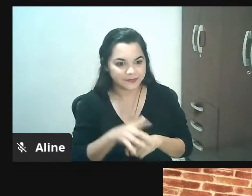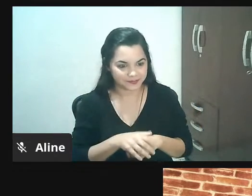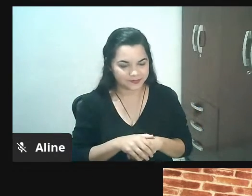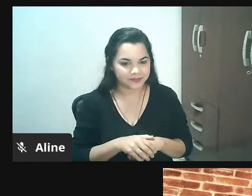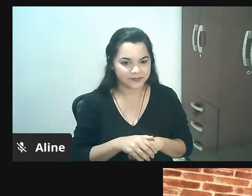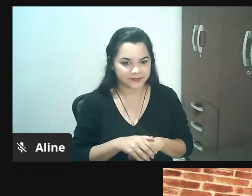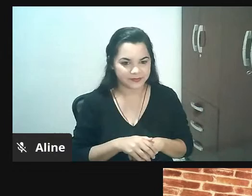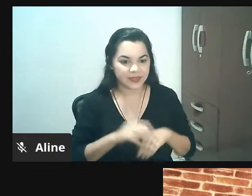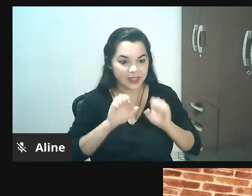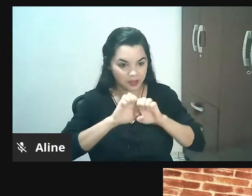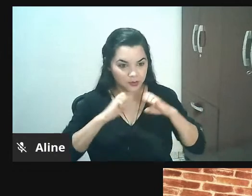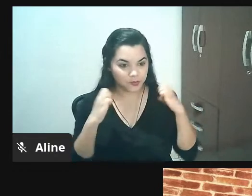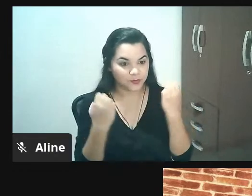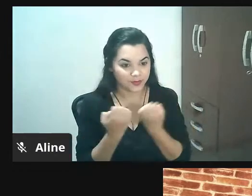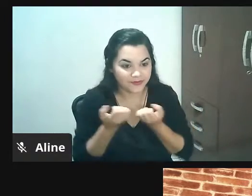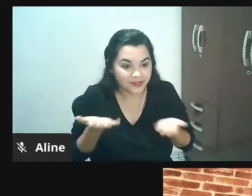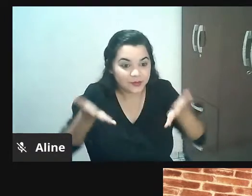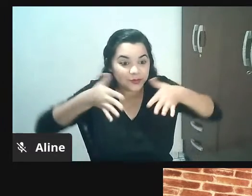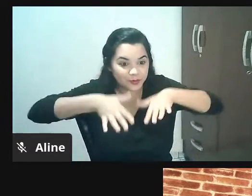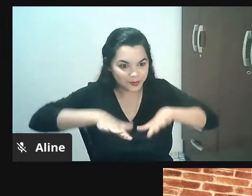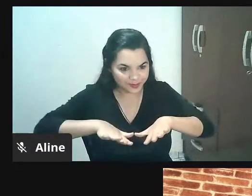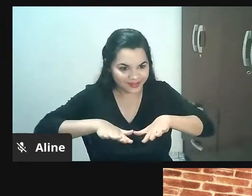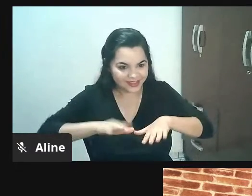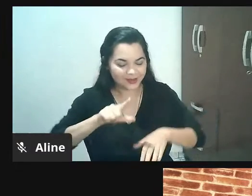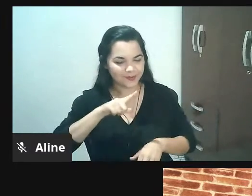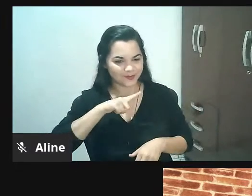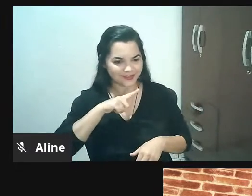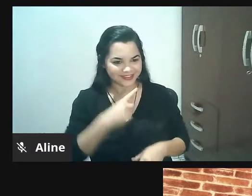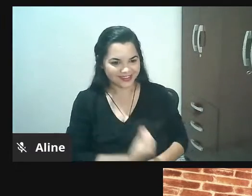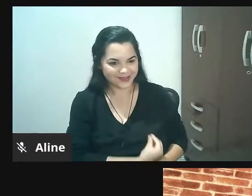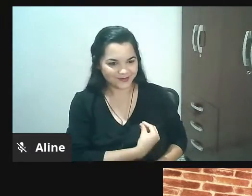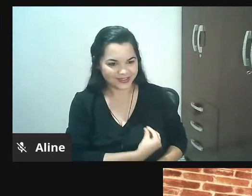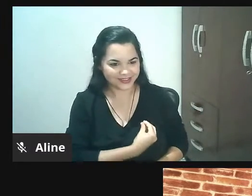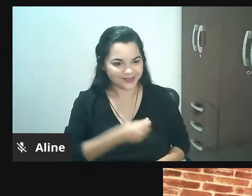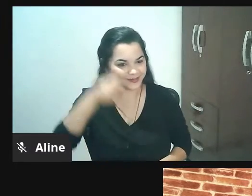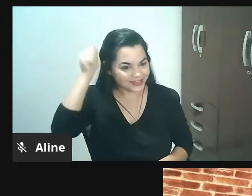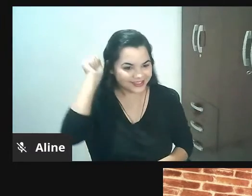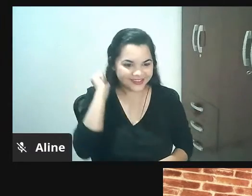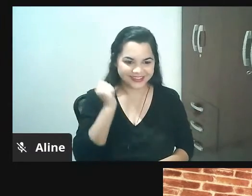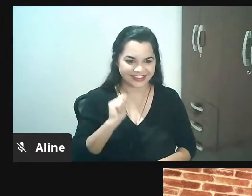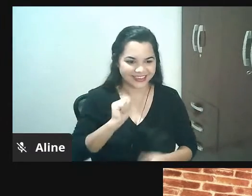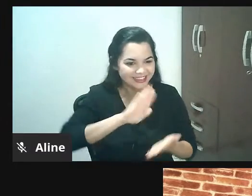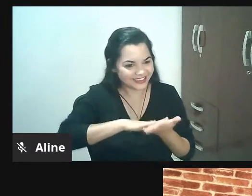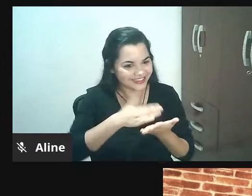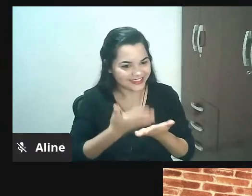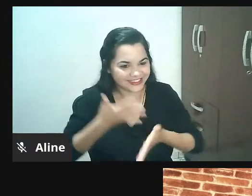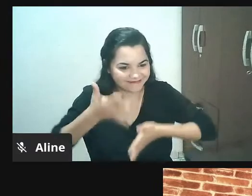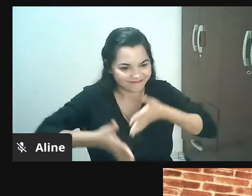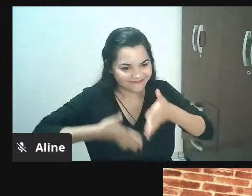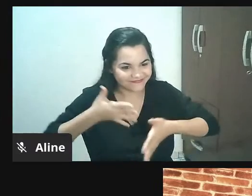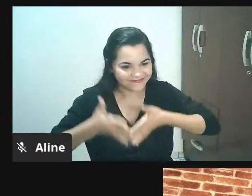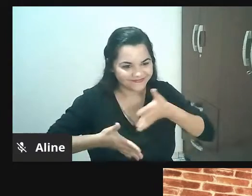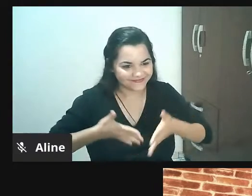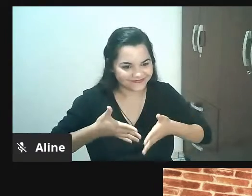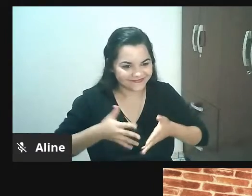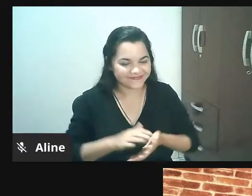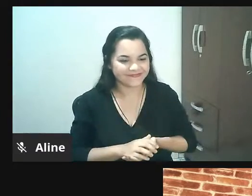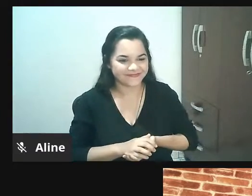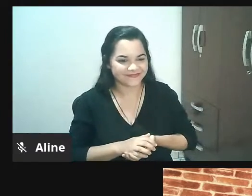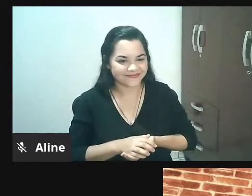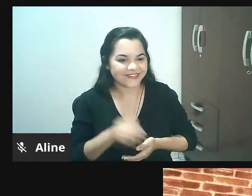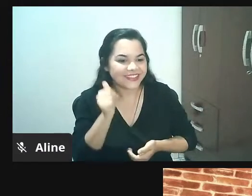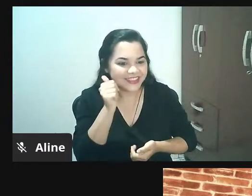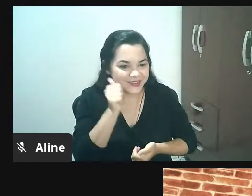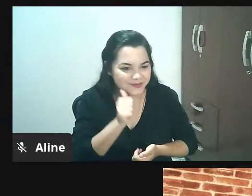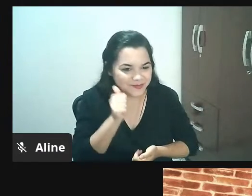evento é inclusivo e temos a participação da Aline, que é intérprete de Libras. A Aline é morena,